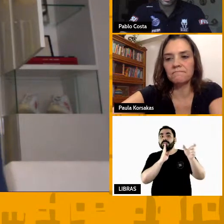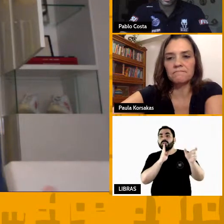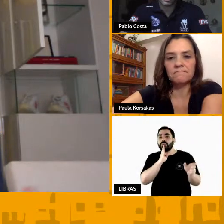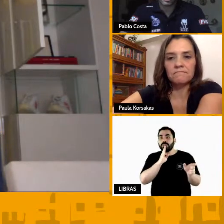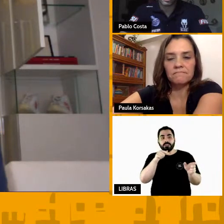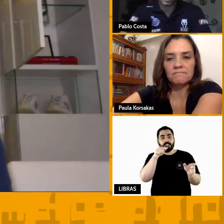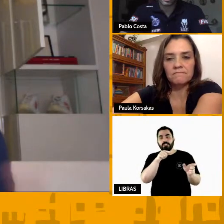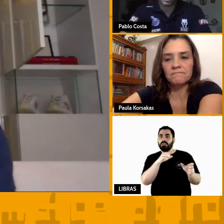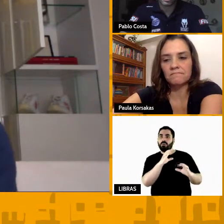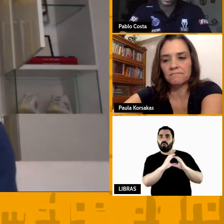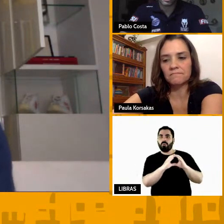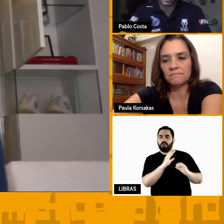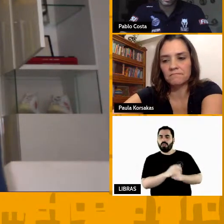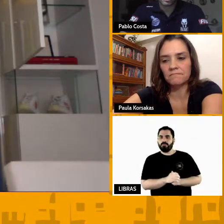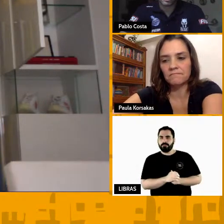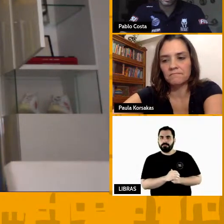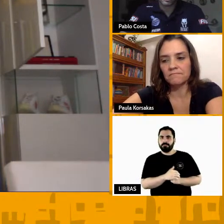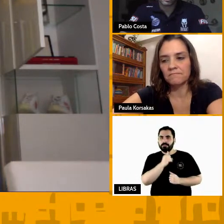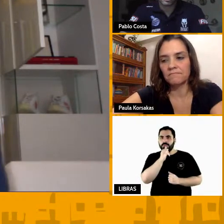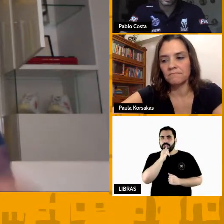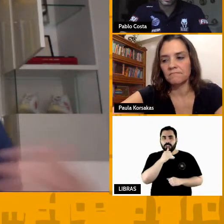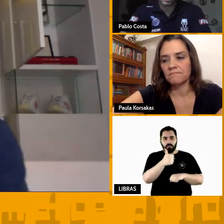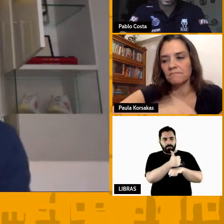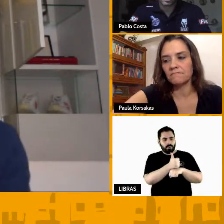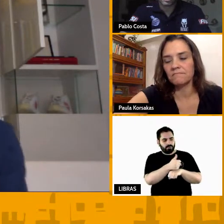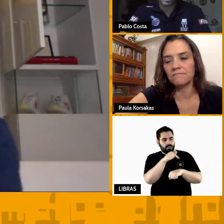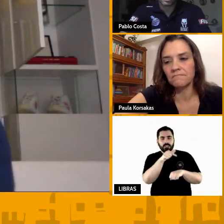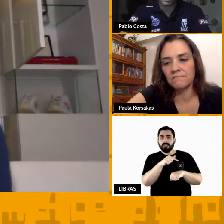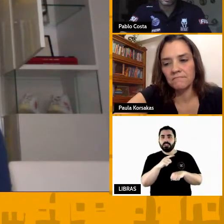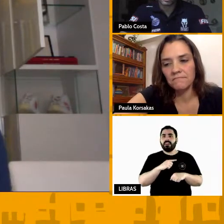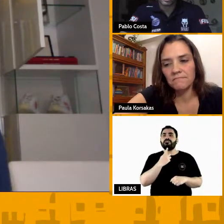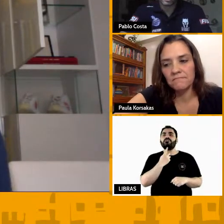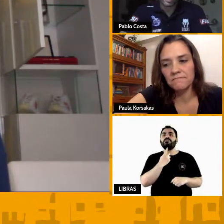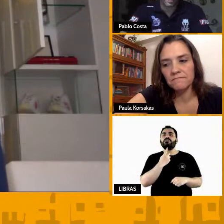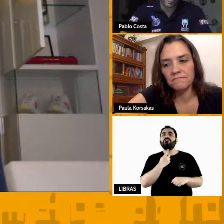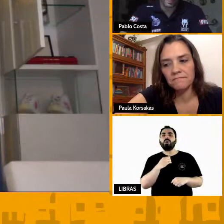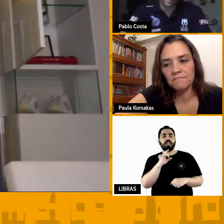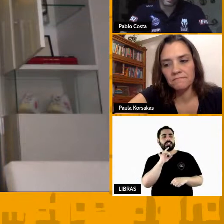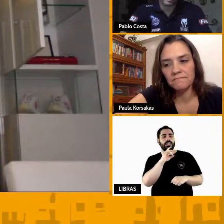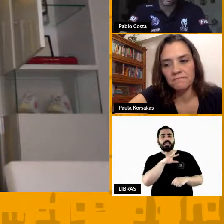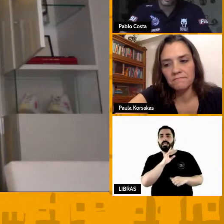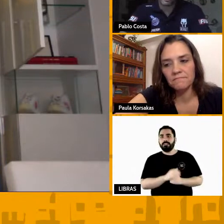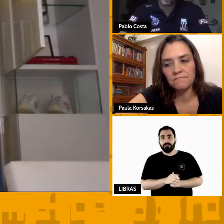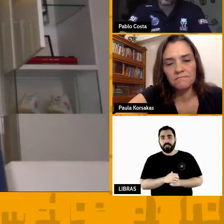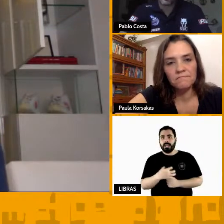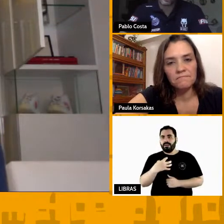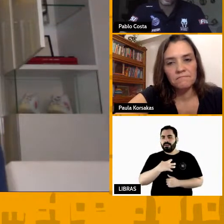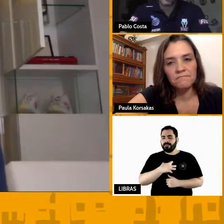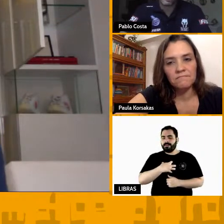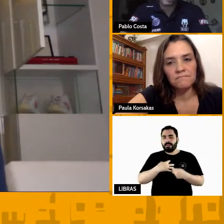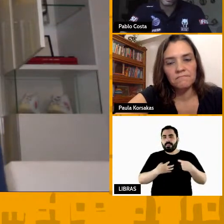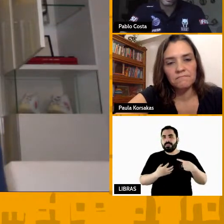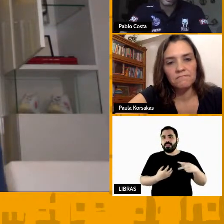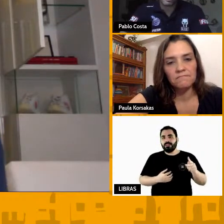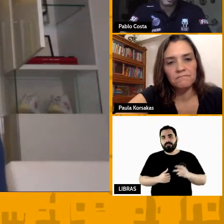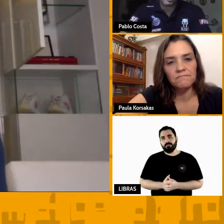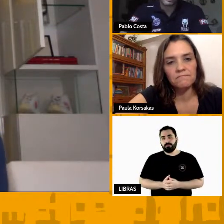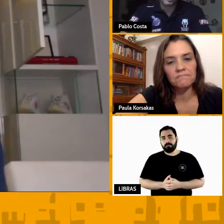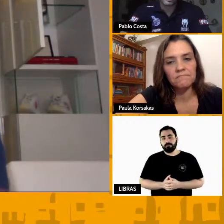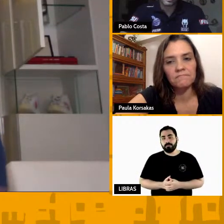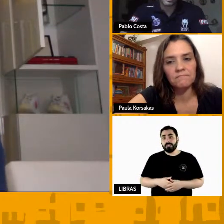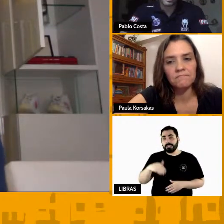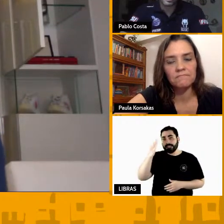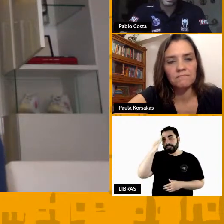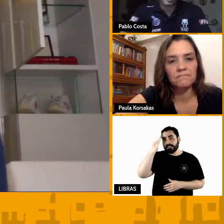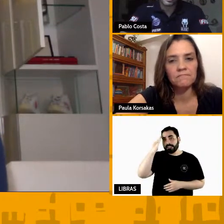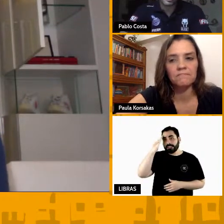jogadores, cada um tem as suas vontades, a sua sensibilidade, sabem,